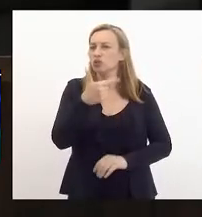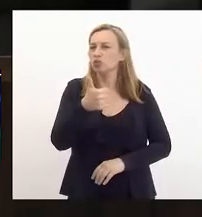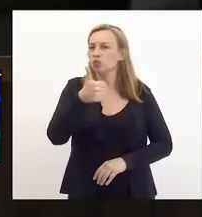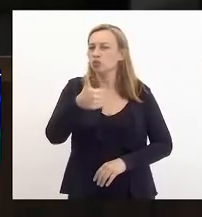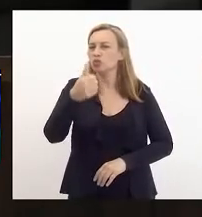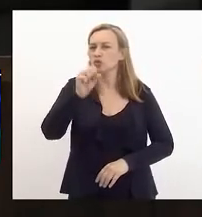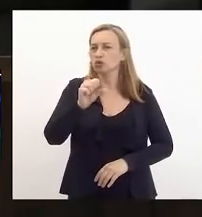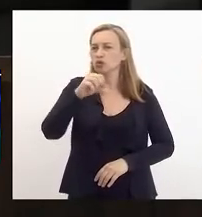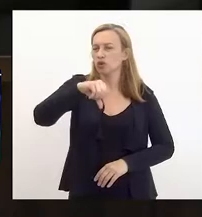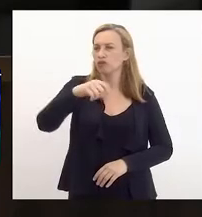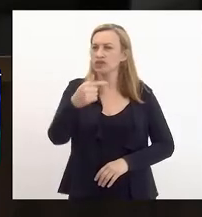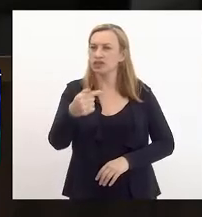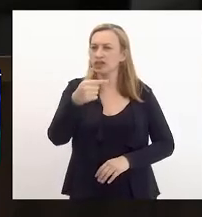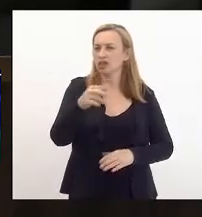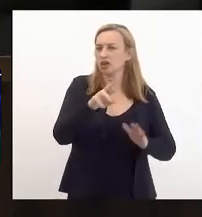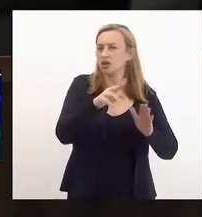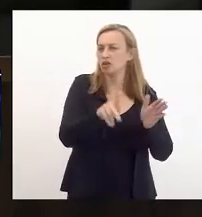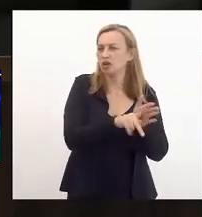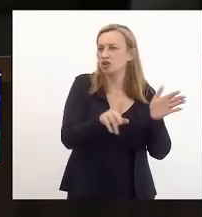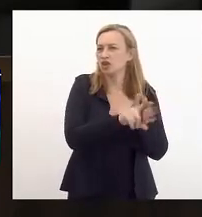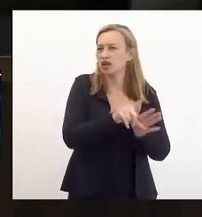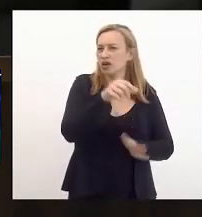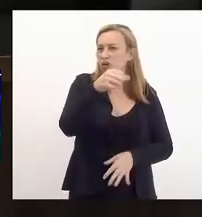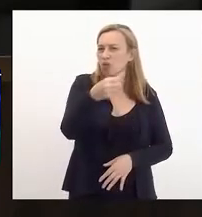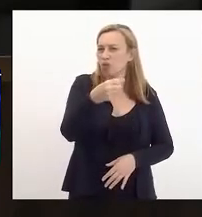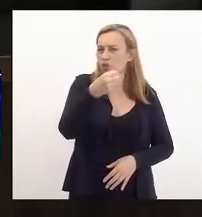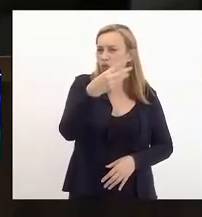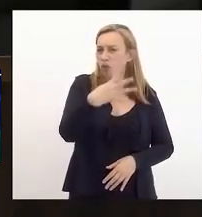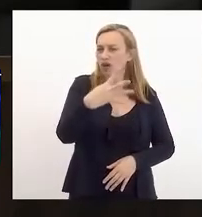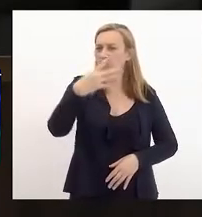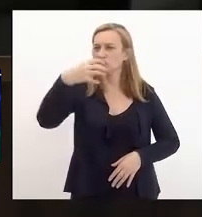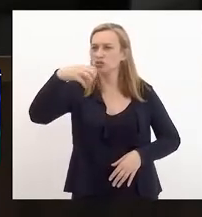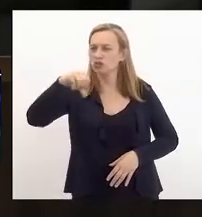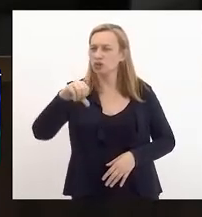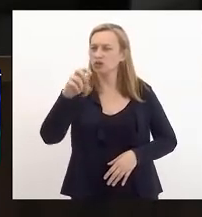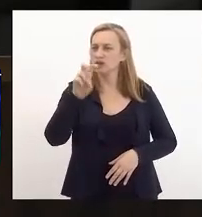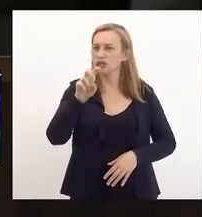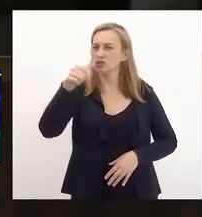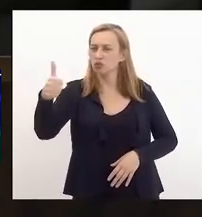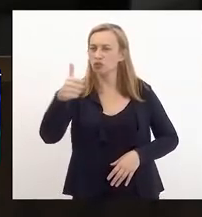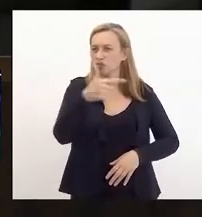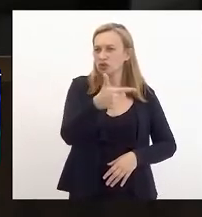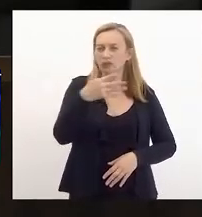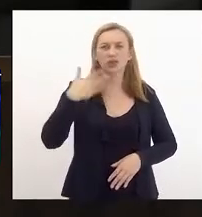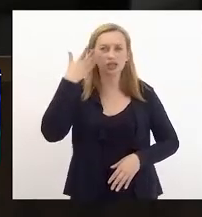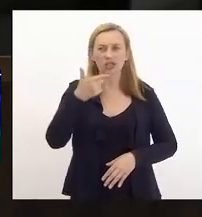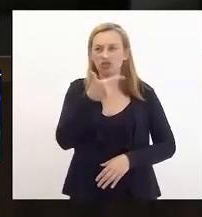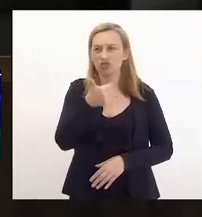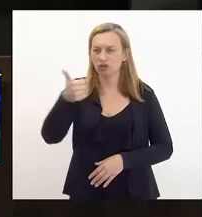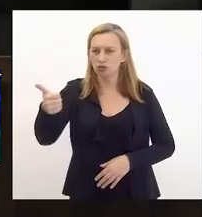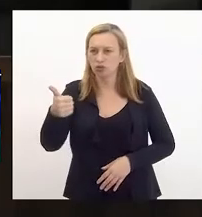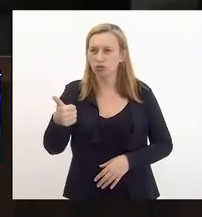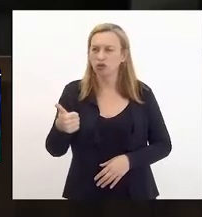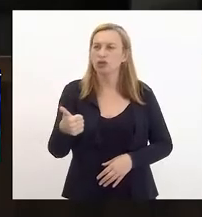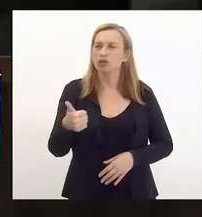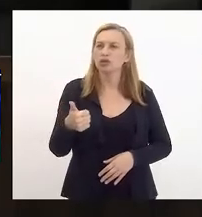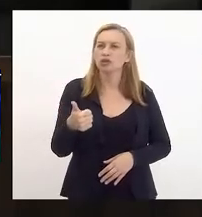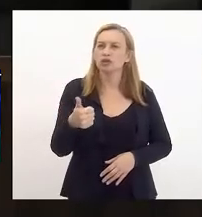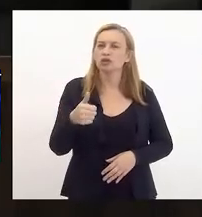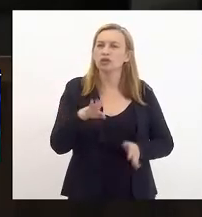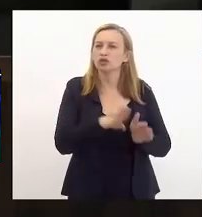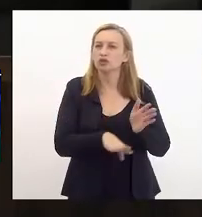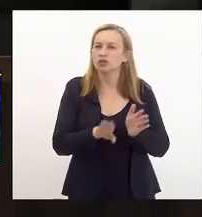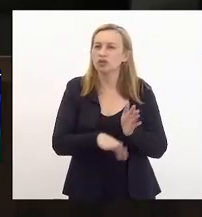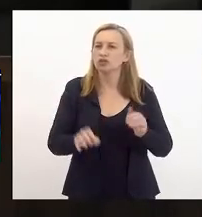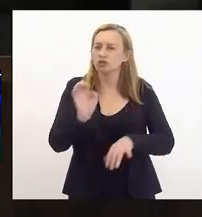Interno, projeto de lei 4951 de 21, de Autoria do Poder Executivo, mensagem 27 de 21, que estima a receita e fixa a despesa do Estado